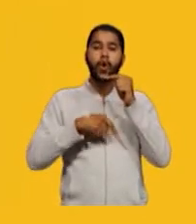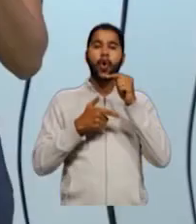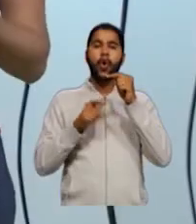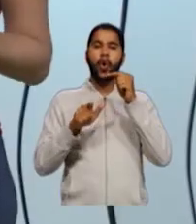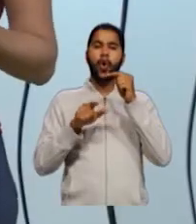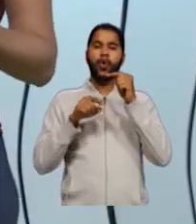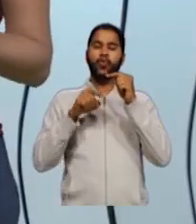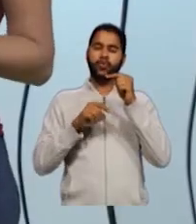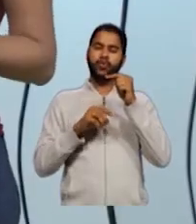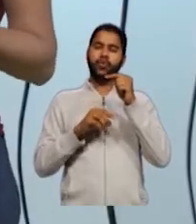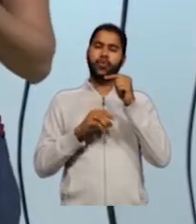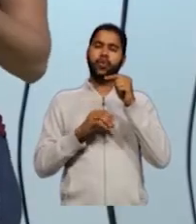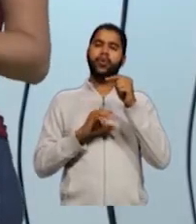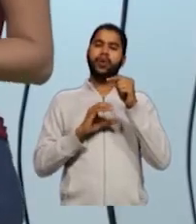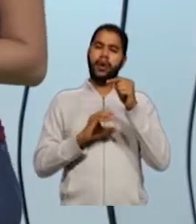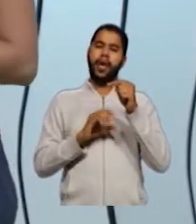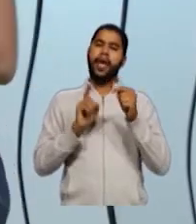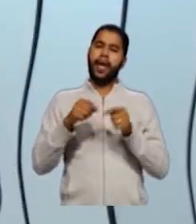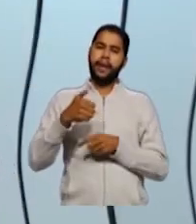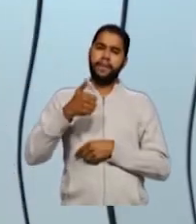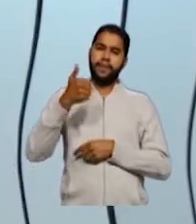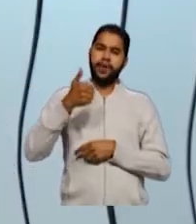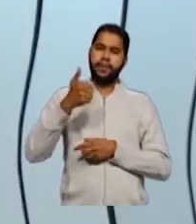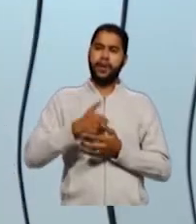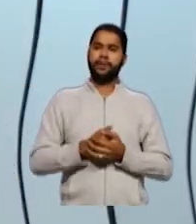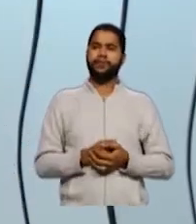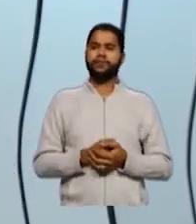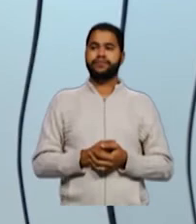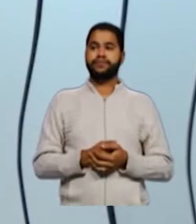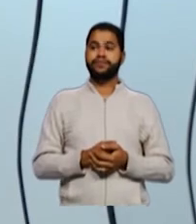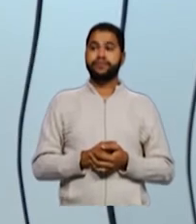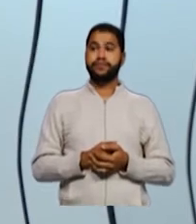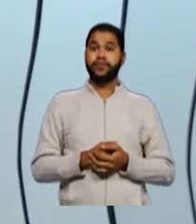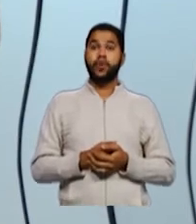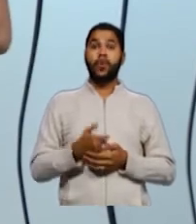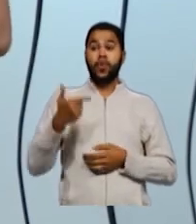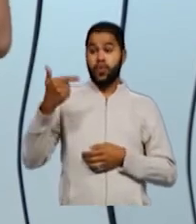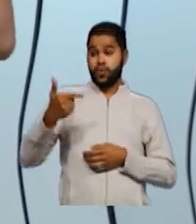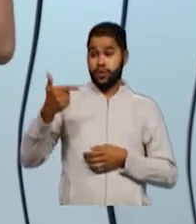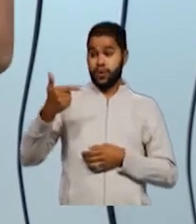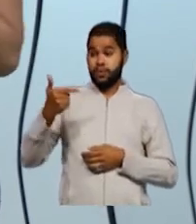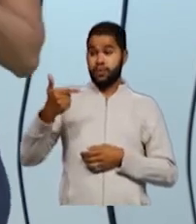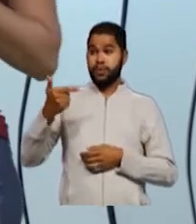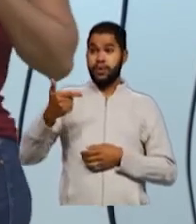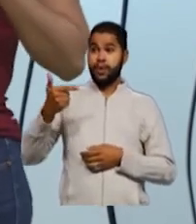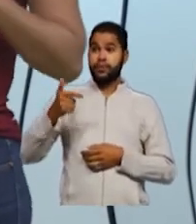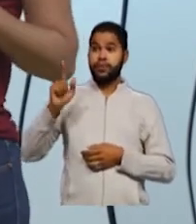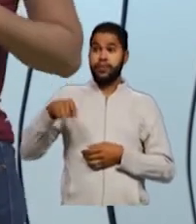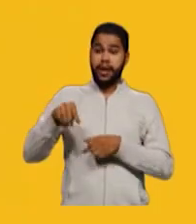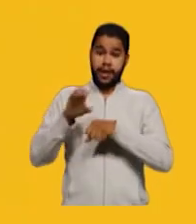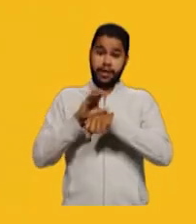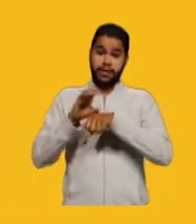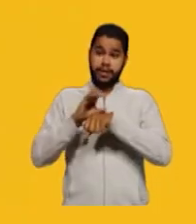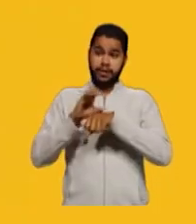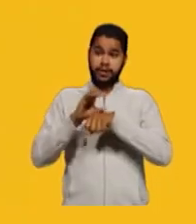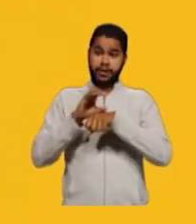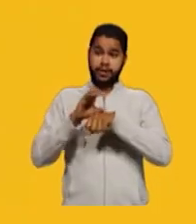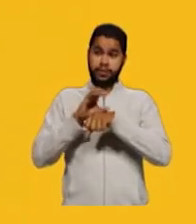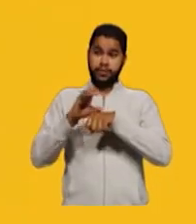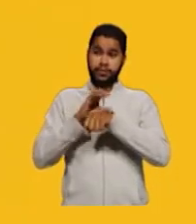Então, esse sim é um carbono primário. O carbono secundário, representado pelas bolinhas cinzas,